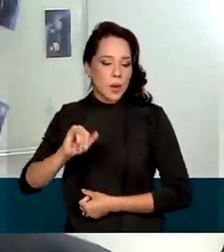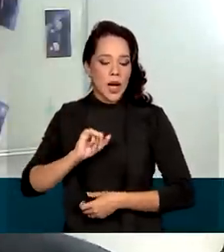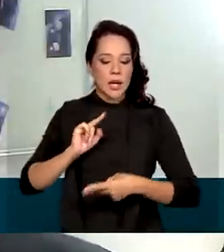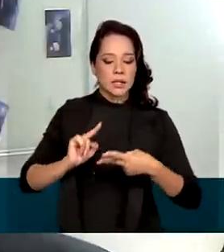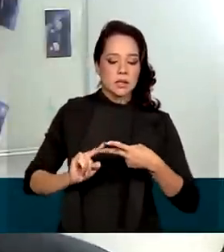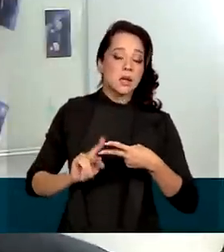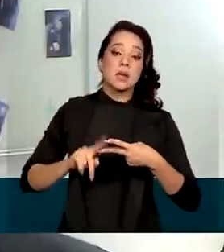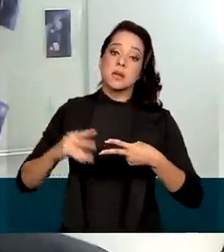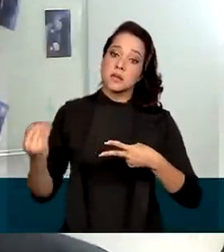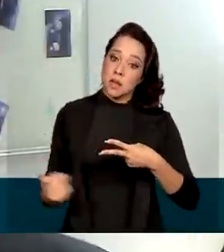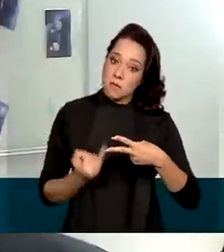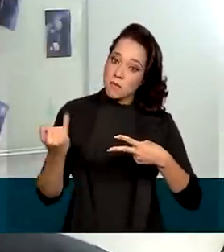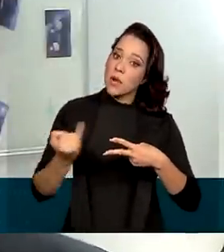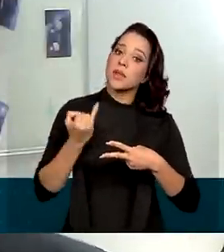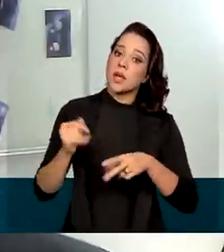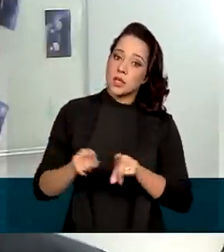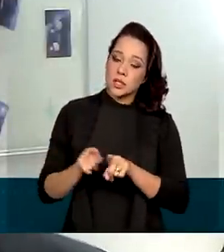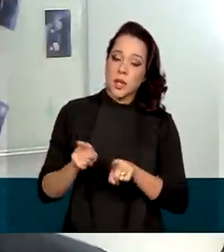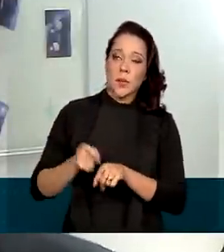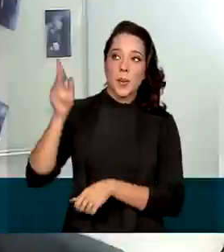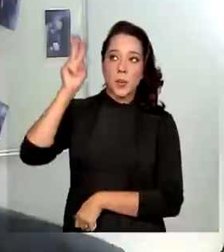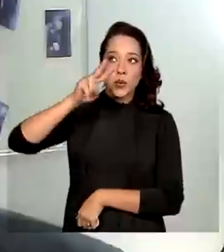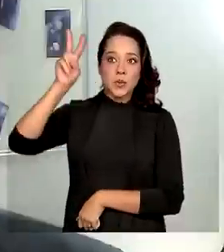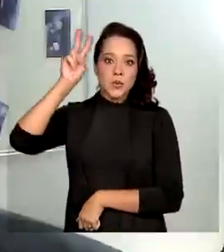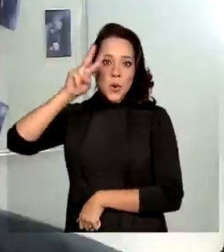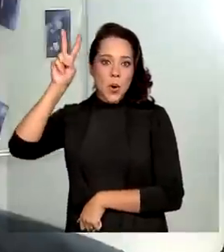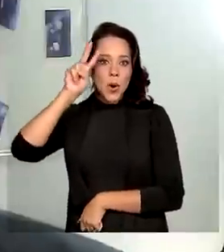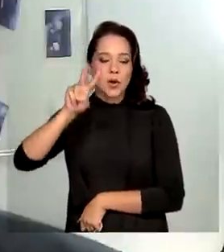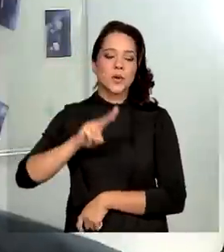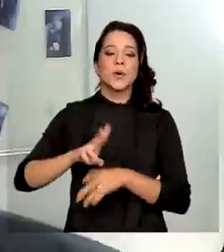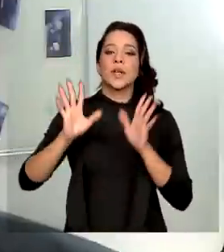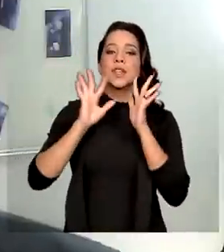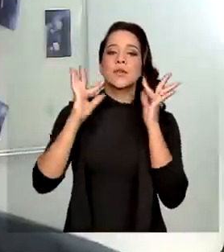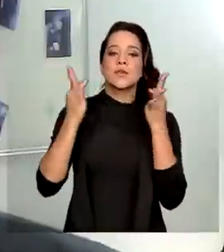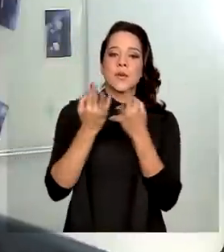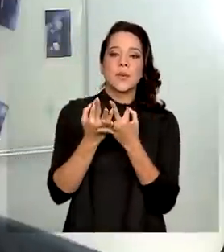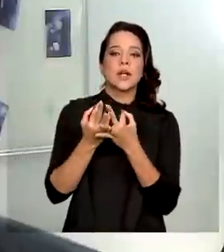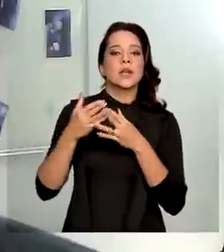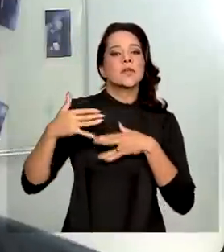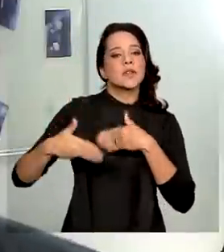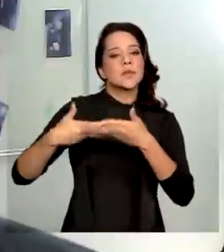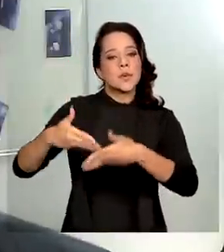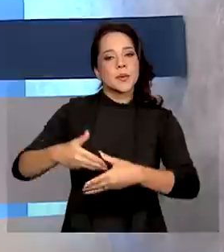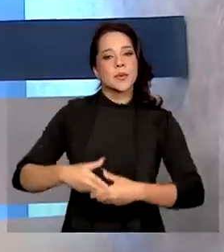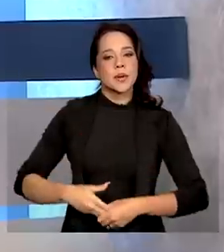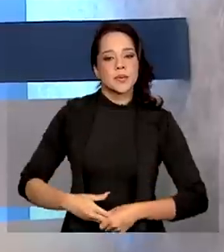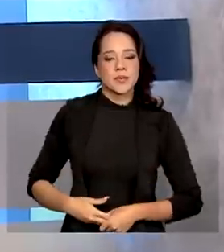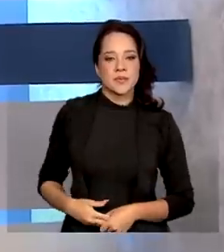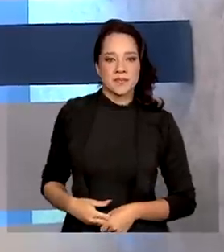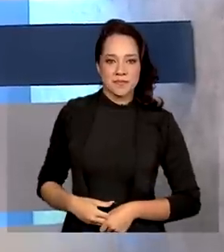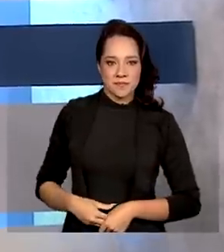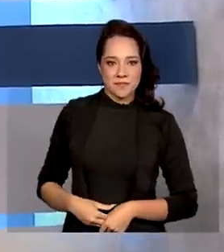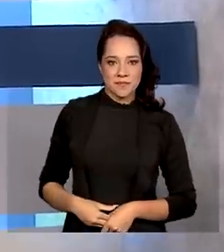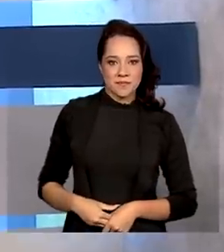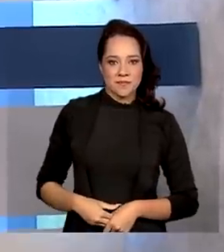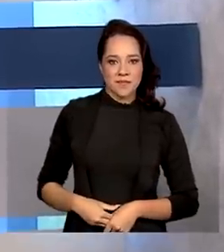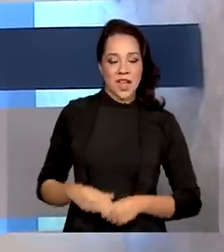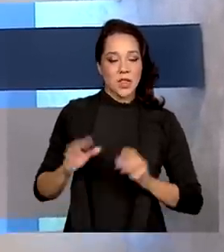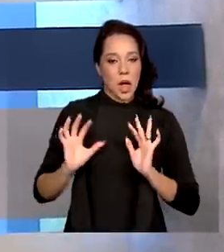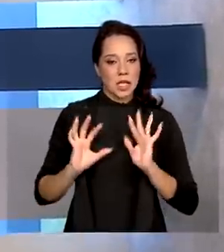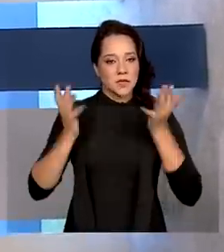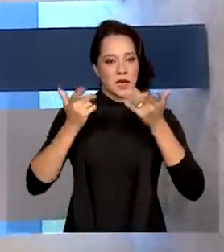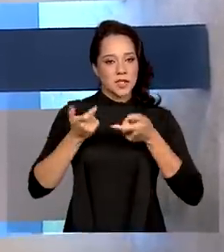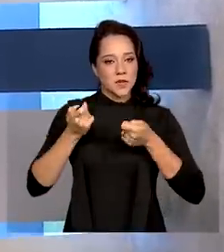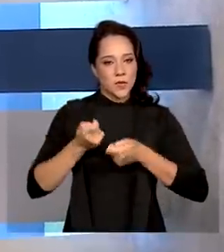E isso é muito importante até para o histórico dessa família que vai se perpetuar. As festas de